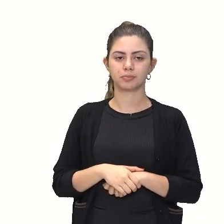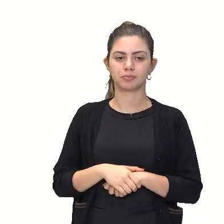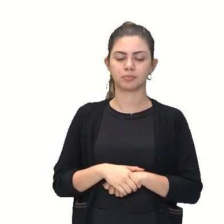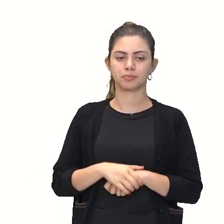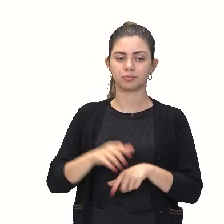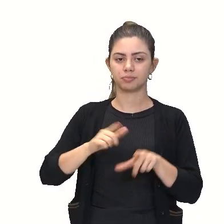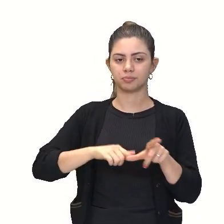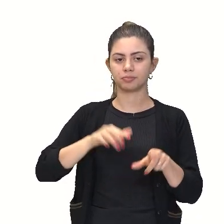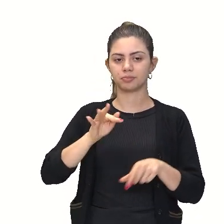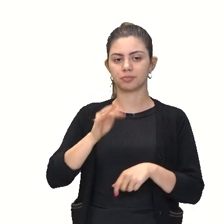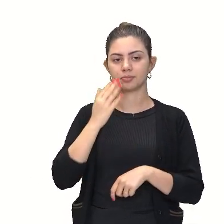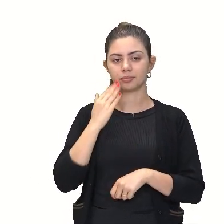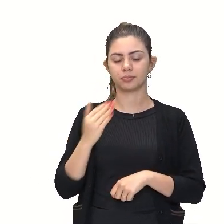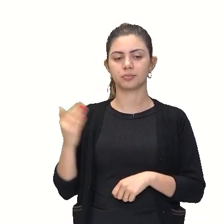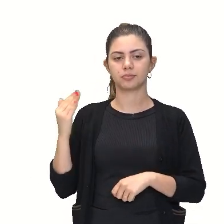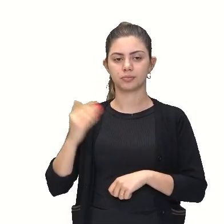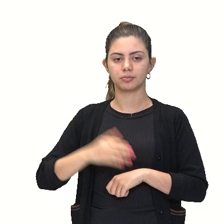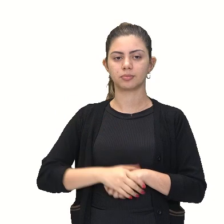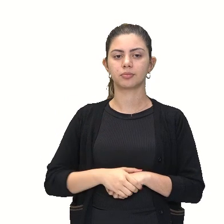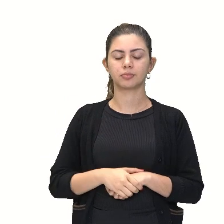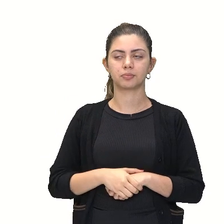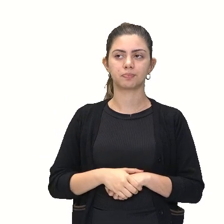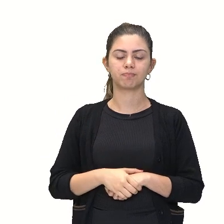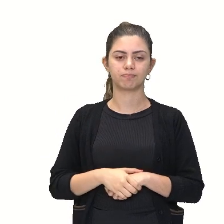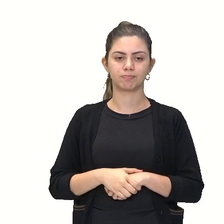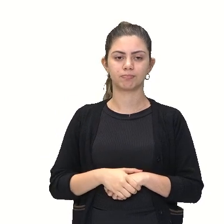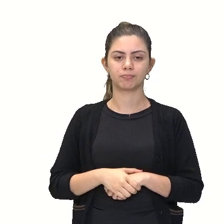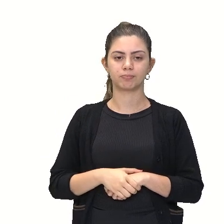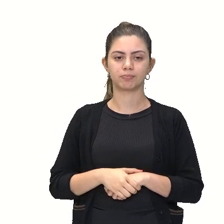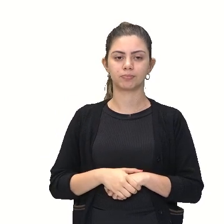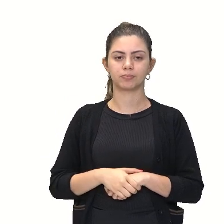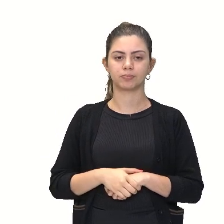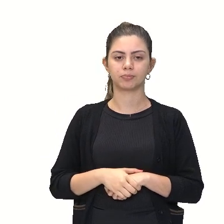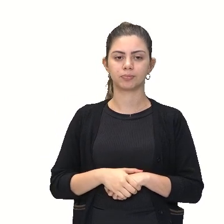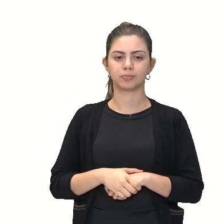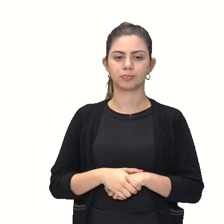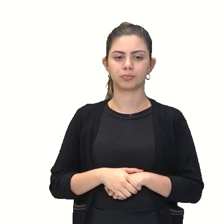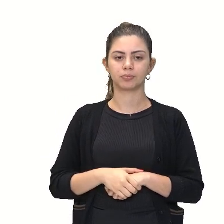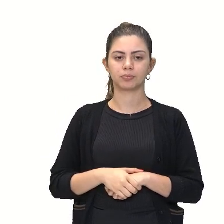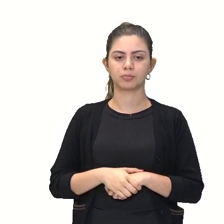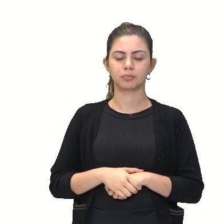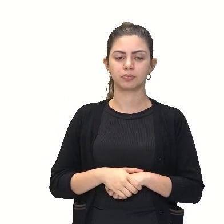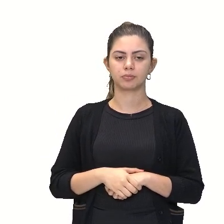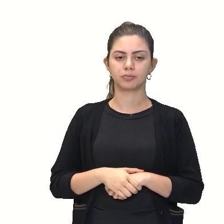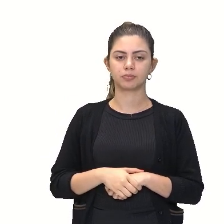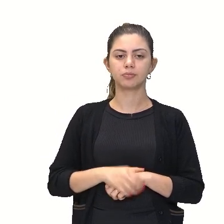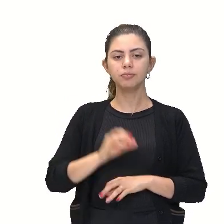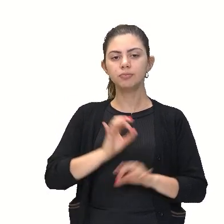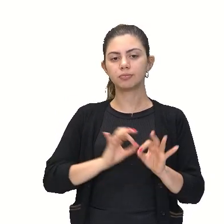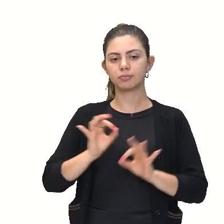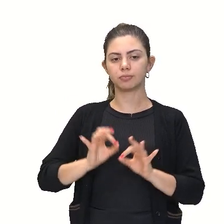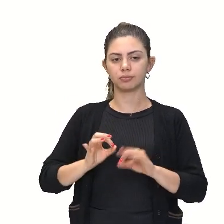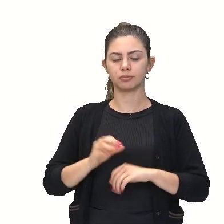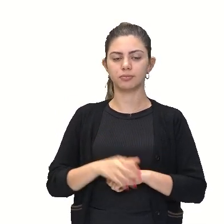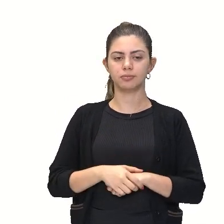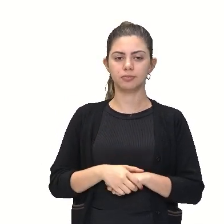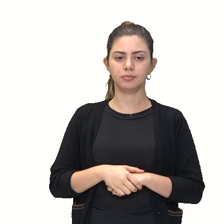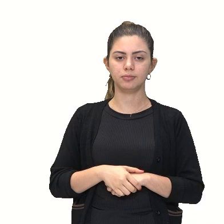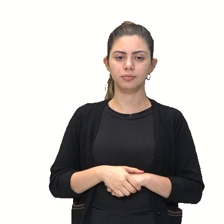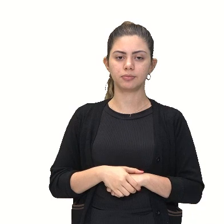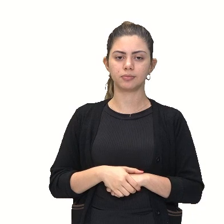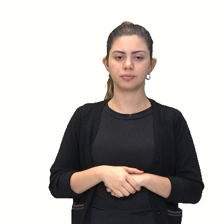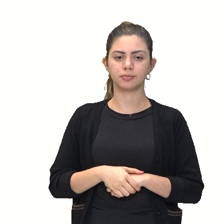nesse F, ó. Digamos assim, ó. Um número, ó. Um número.